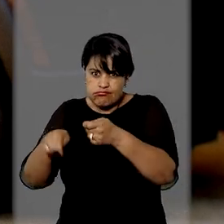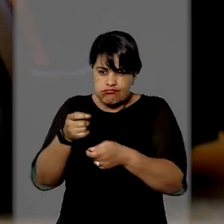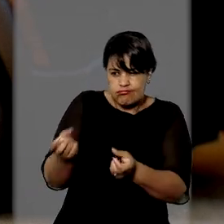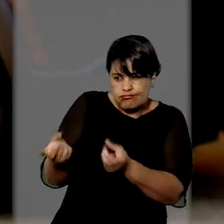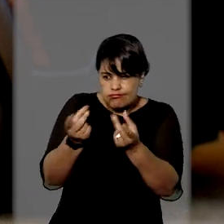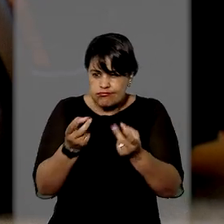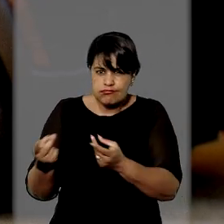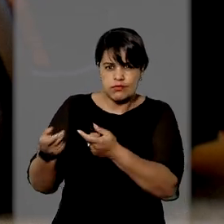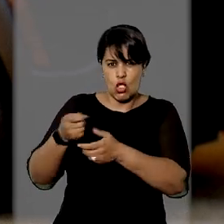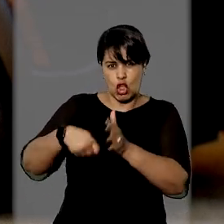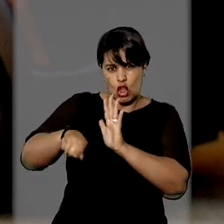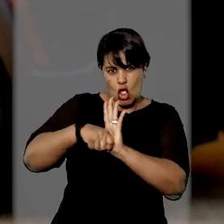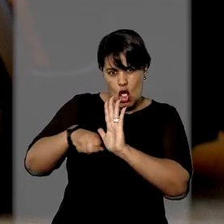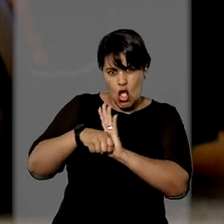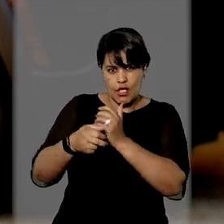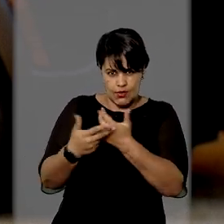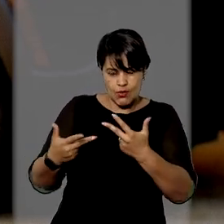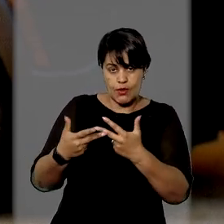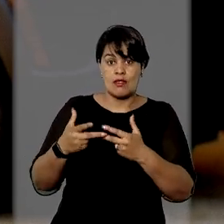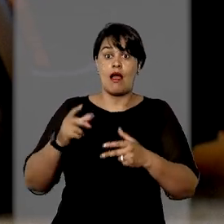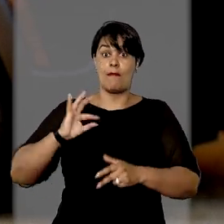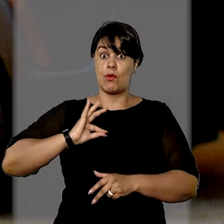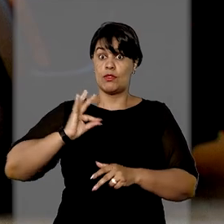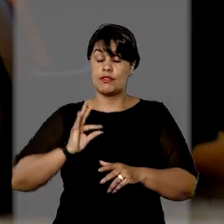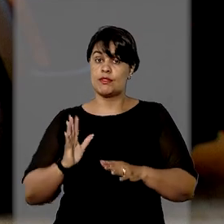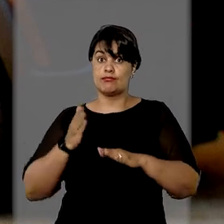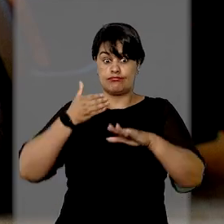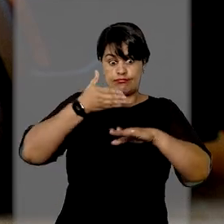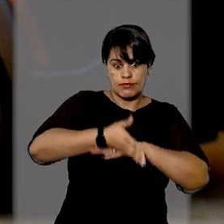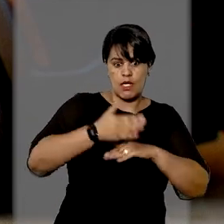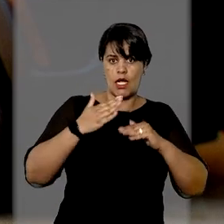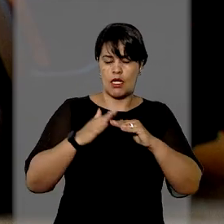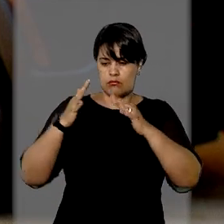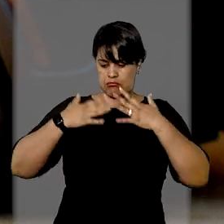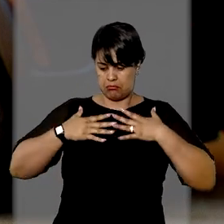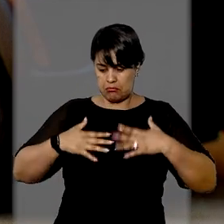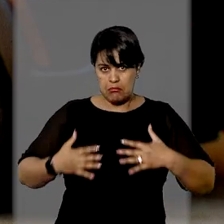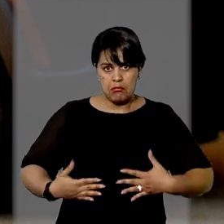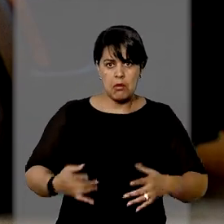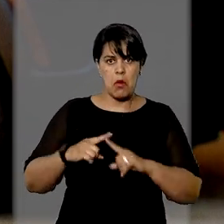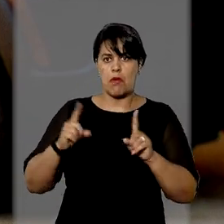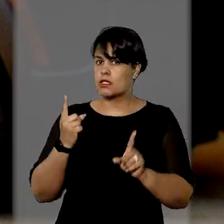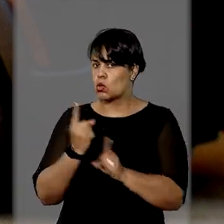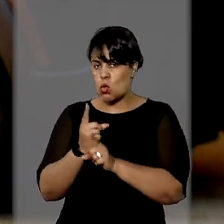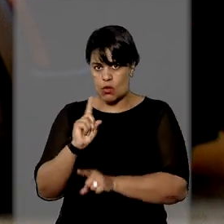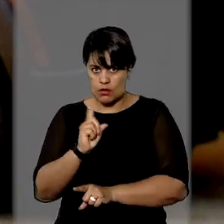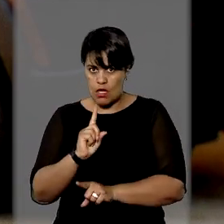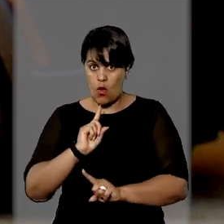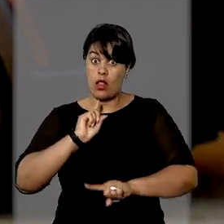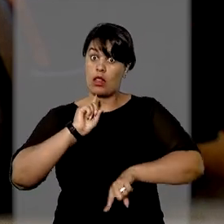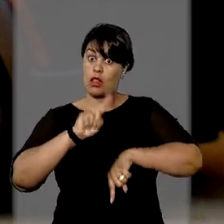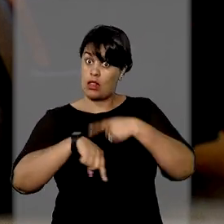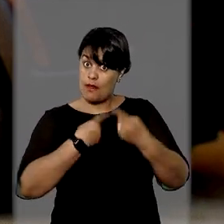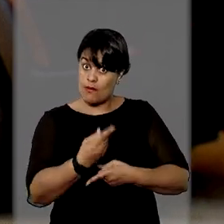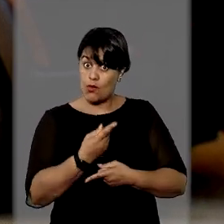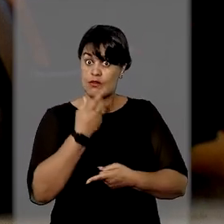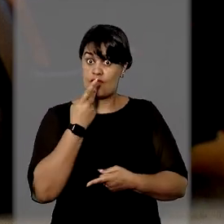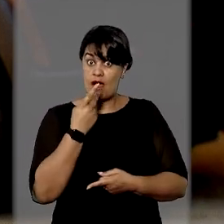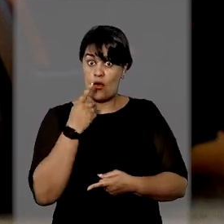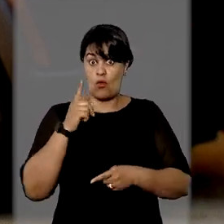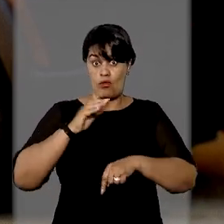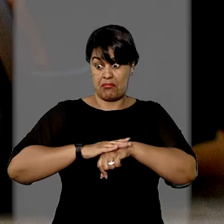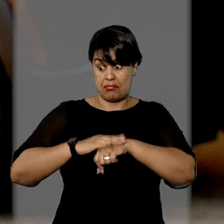drogas na residência dele, fez uma abordagem em revista pessoal, mas não encontrou nada. Em seguida, os agentes, sob a